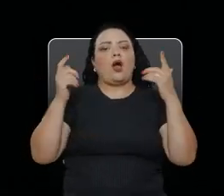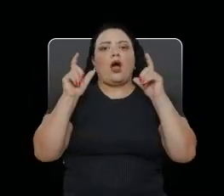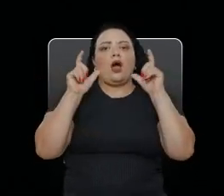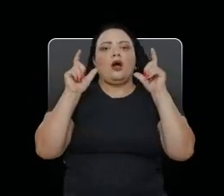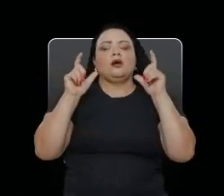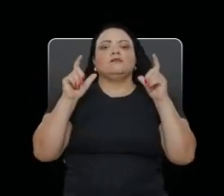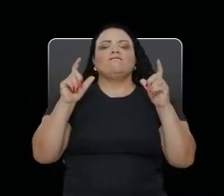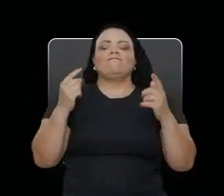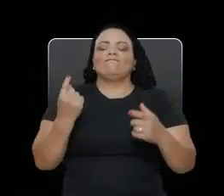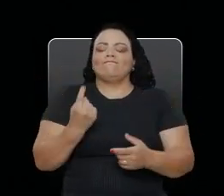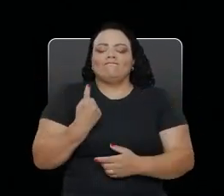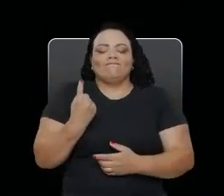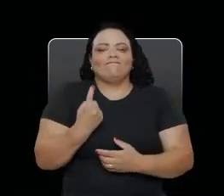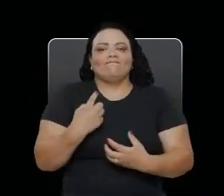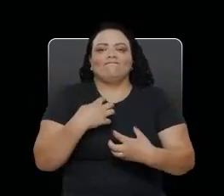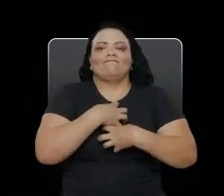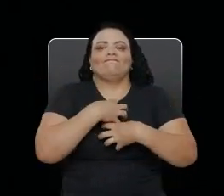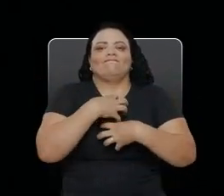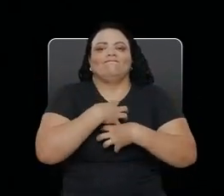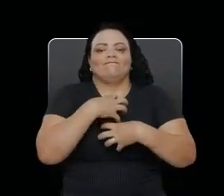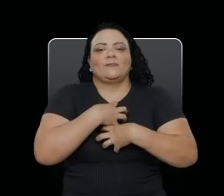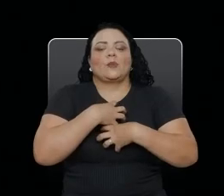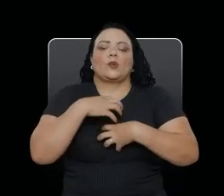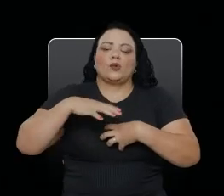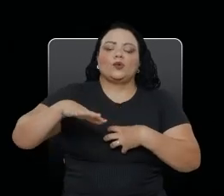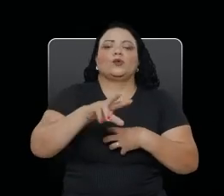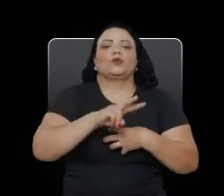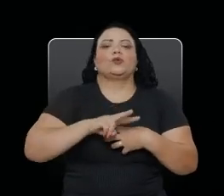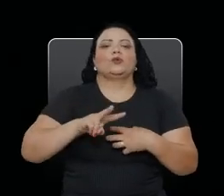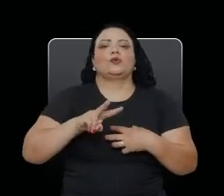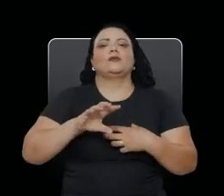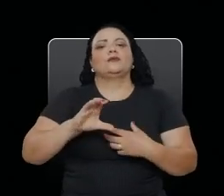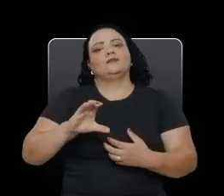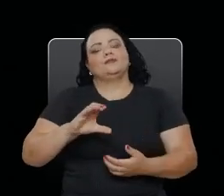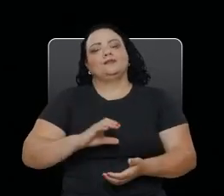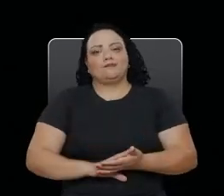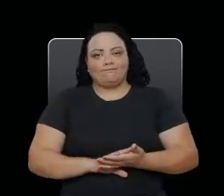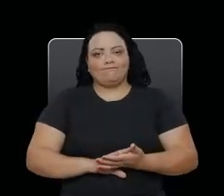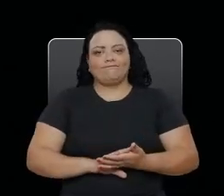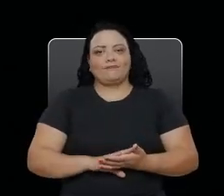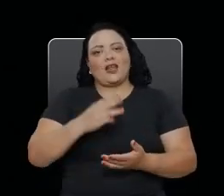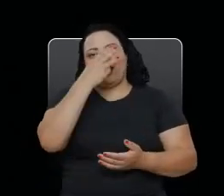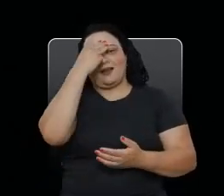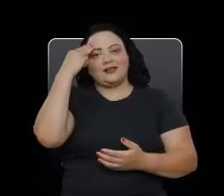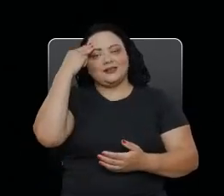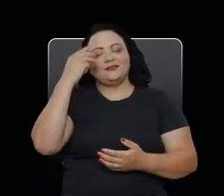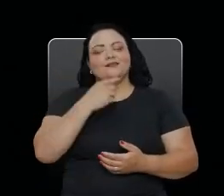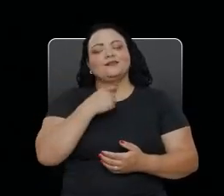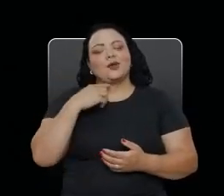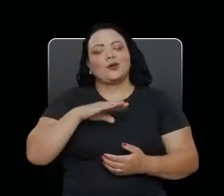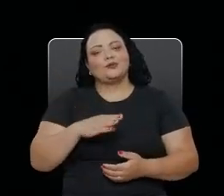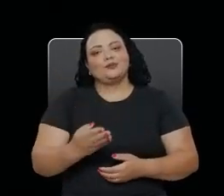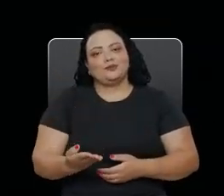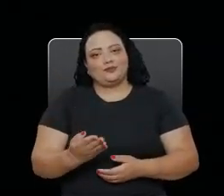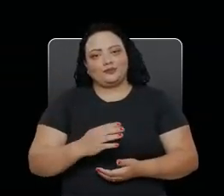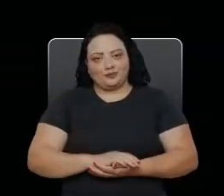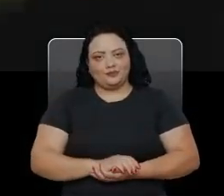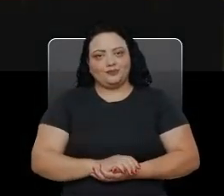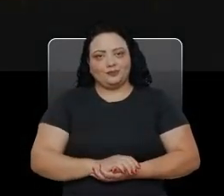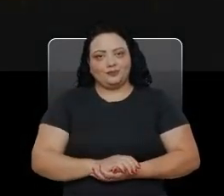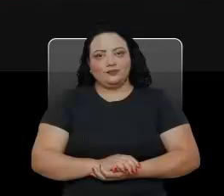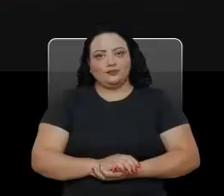choque, o vazio e a dor tomaram conta da nossa terra. Erzeng já não estava mais entre nós.